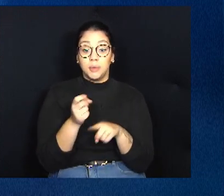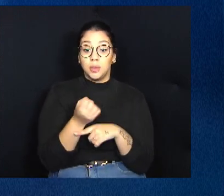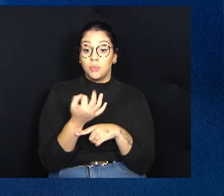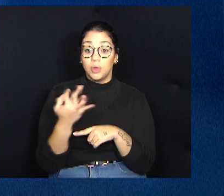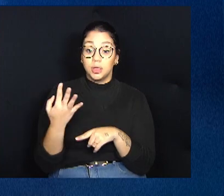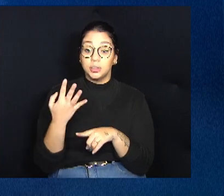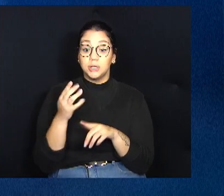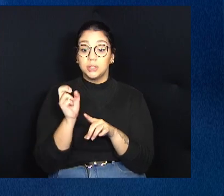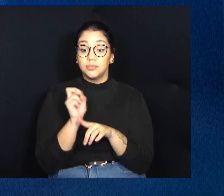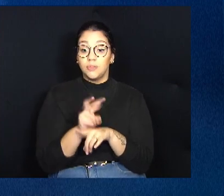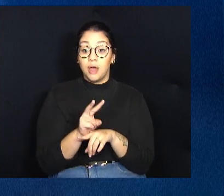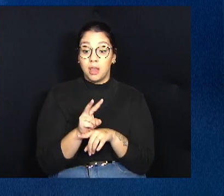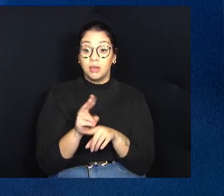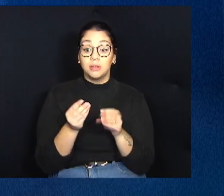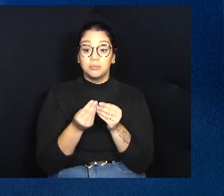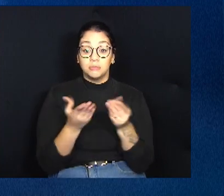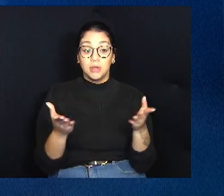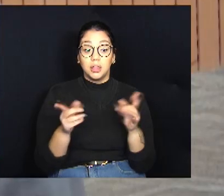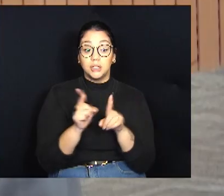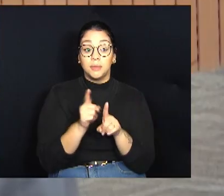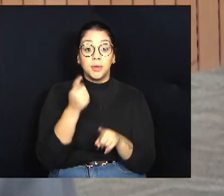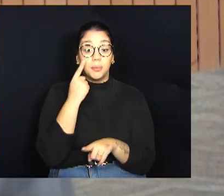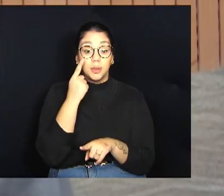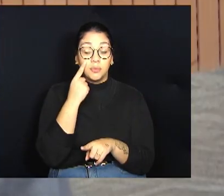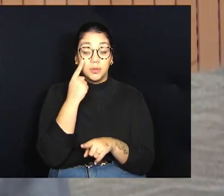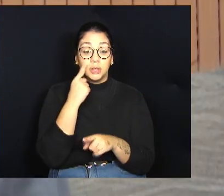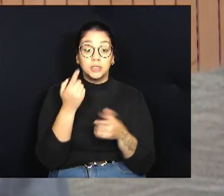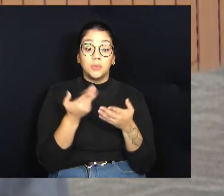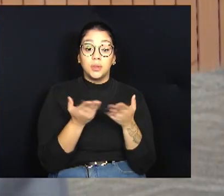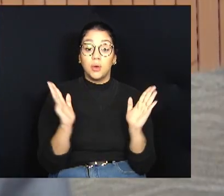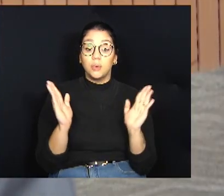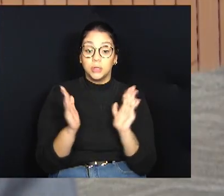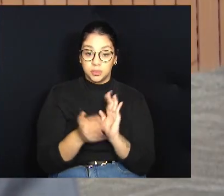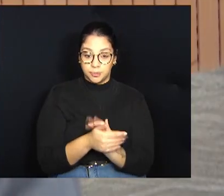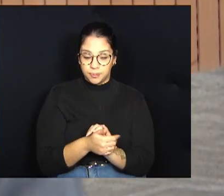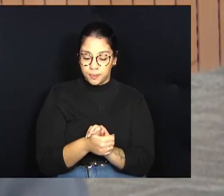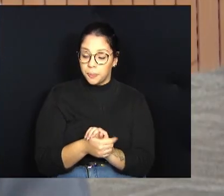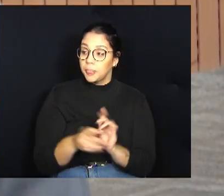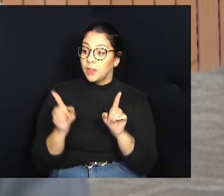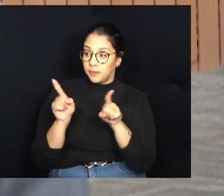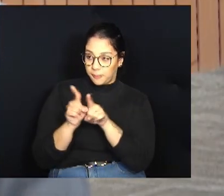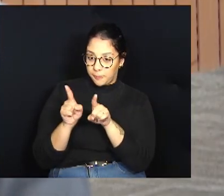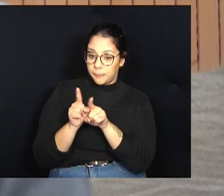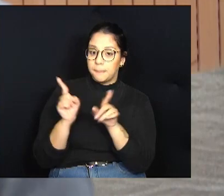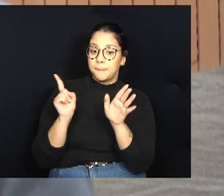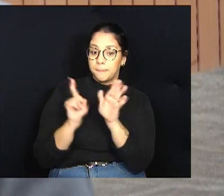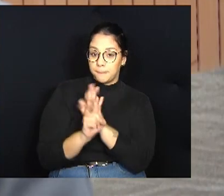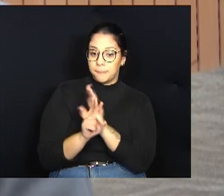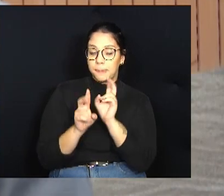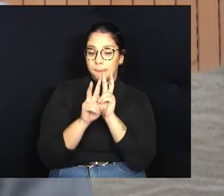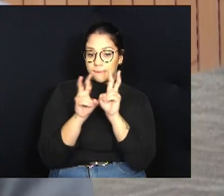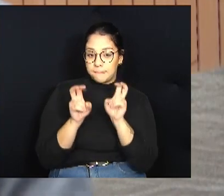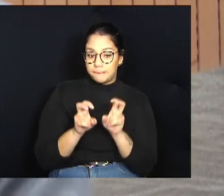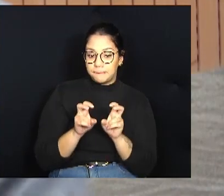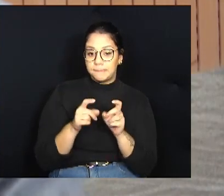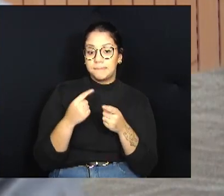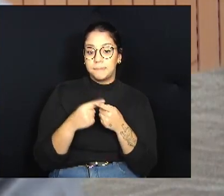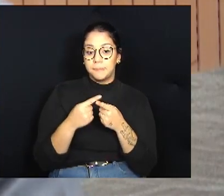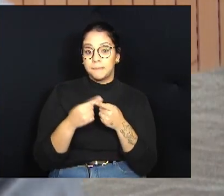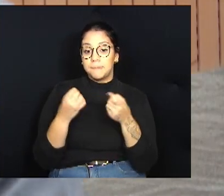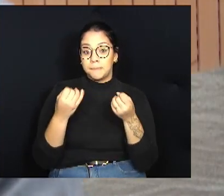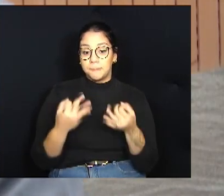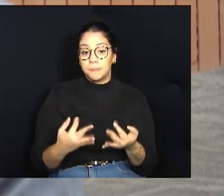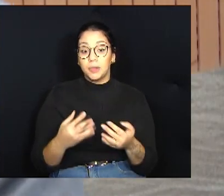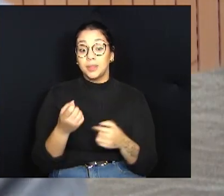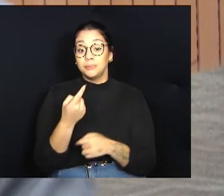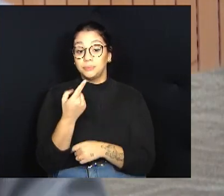e qual a previsão para a inauguração. A gente também pergunta porque justamente por causa dessa questão. Falando assim, que com essas